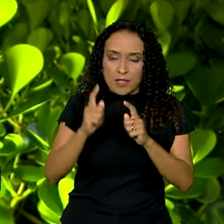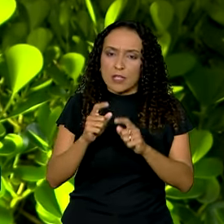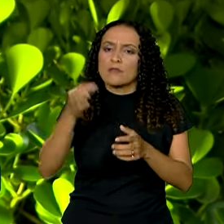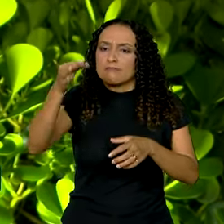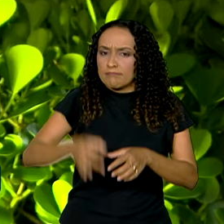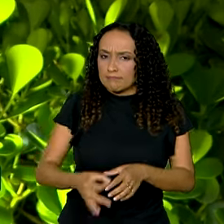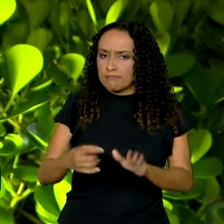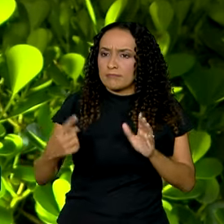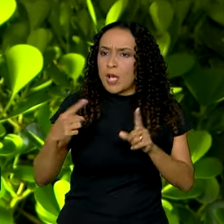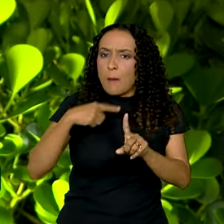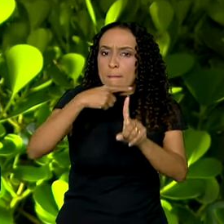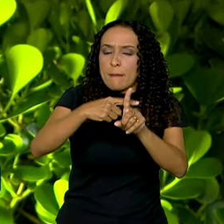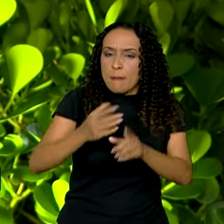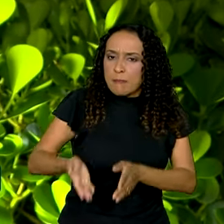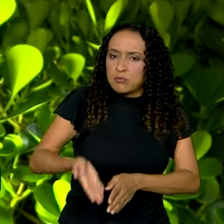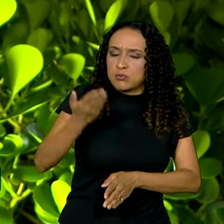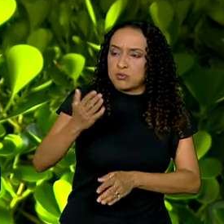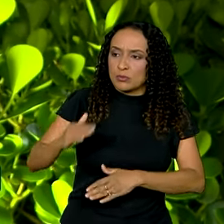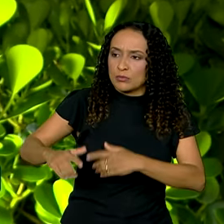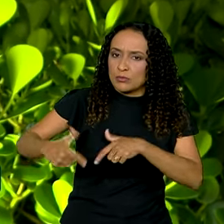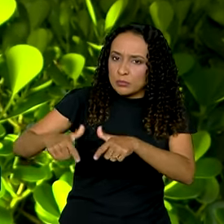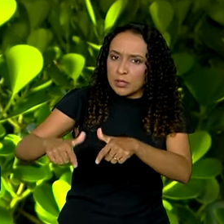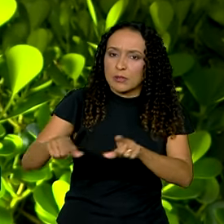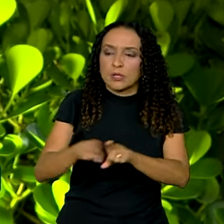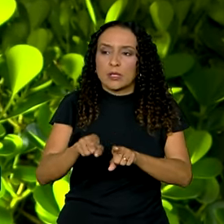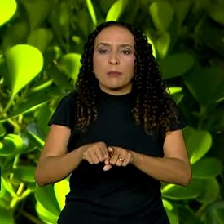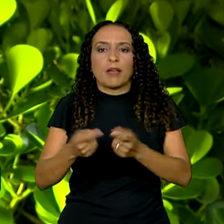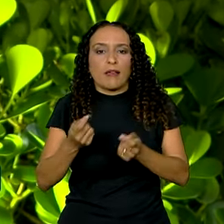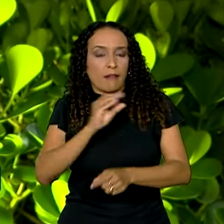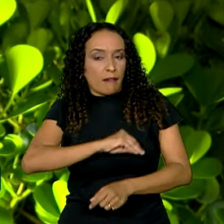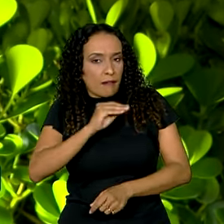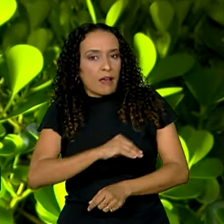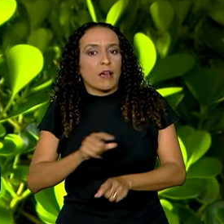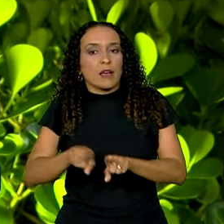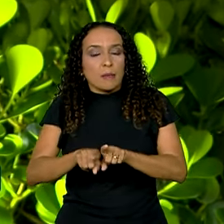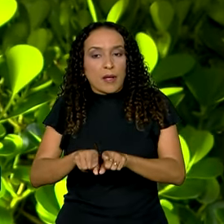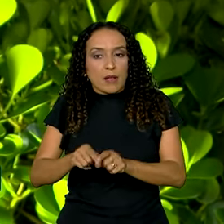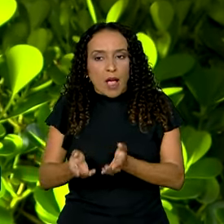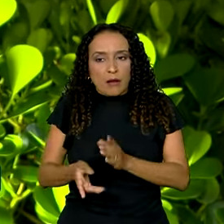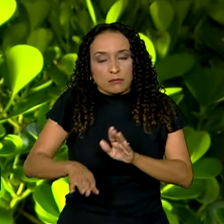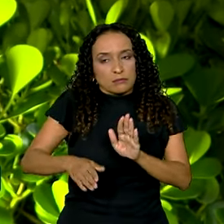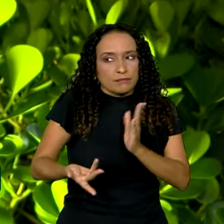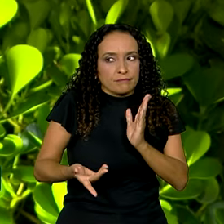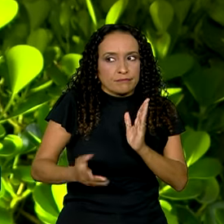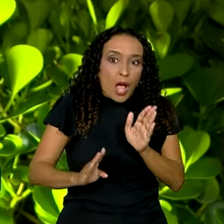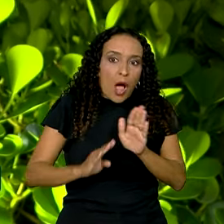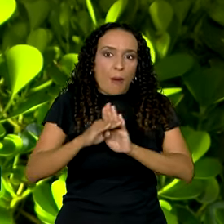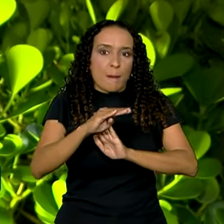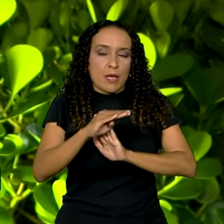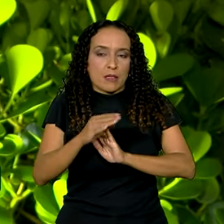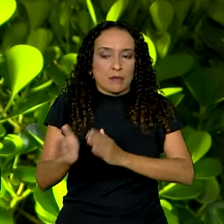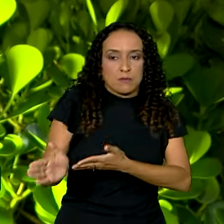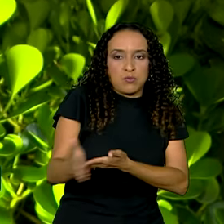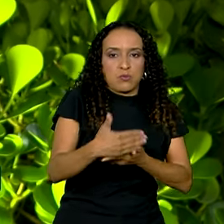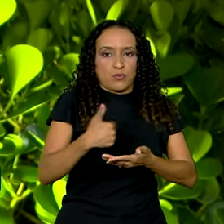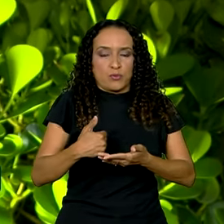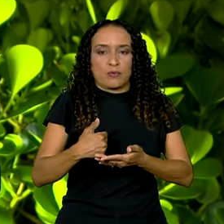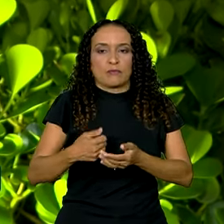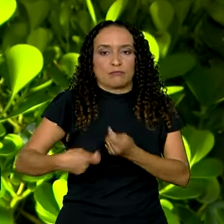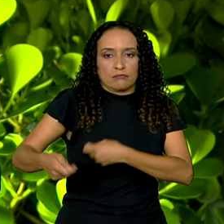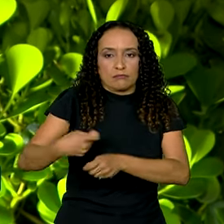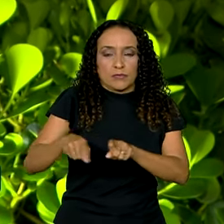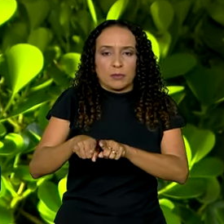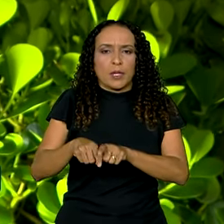emprego e também na massa salarial, o que aumenta a arrecadação da Previdência. E disse ainda que ele está confiante na